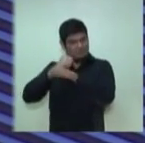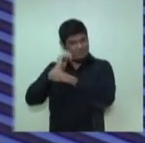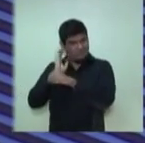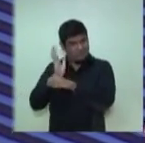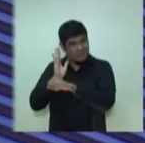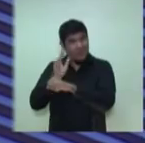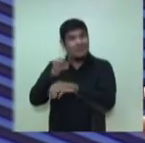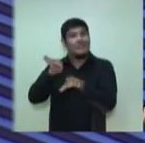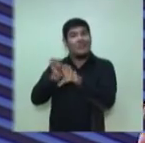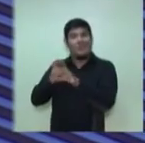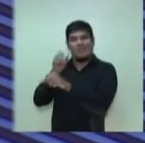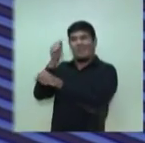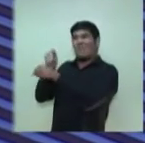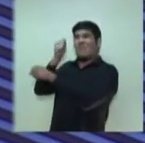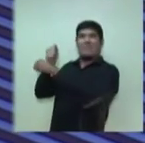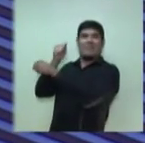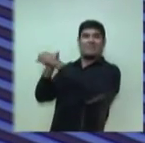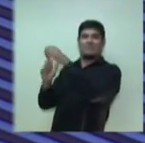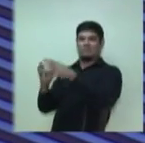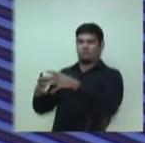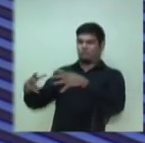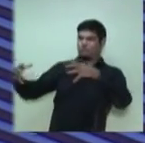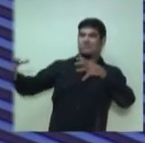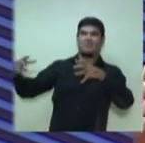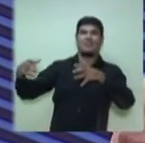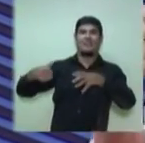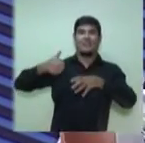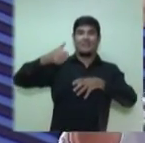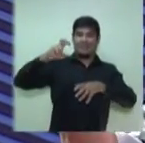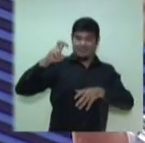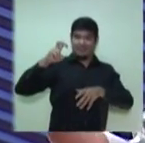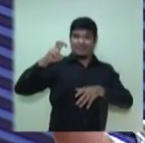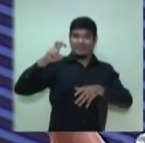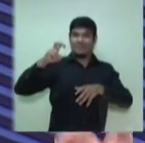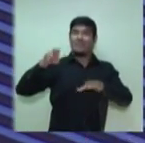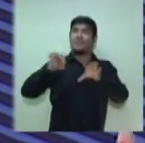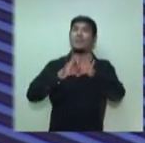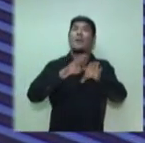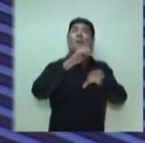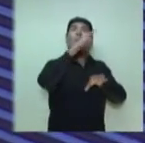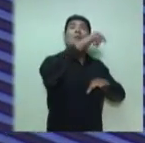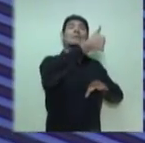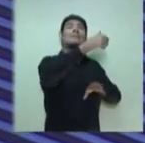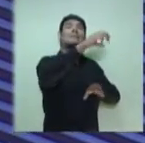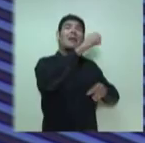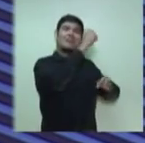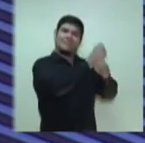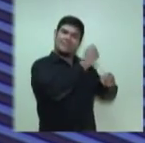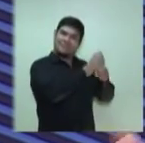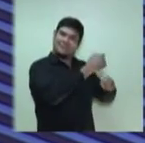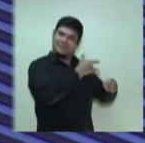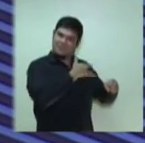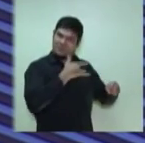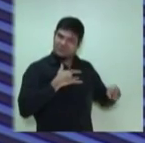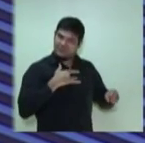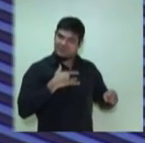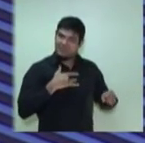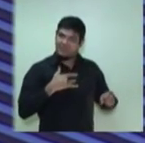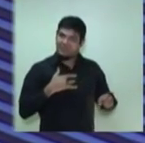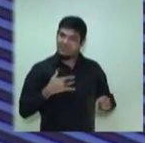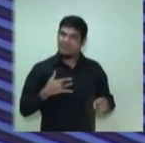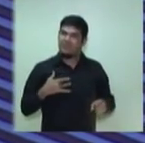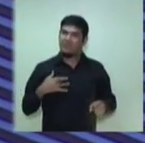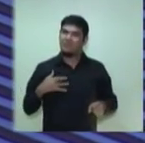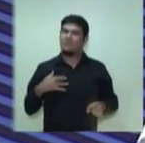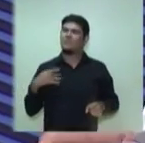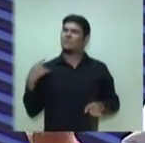reformamos ou ampliamos 15 unidades. Nós fizemos mais 10 outras obras essenciais de saúde. E foi o que